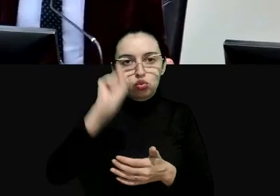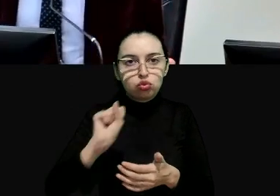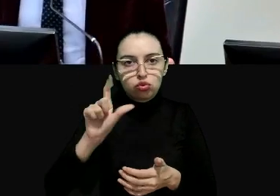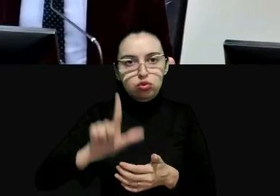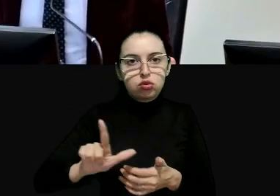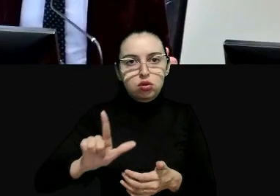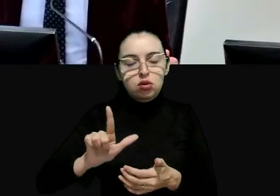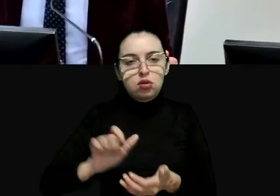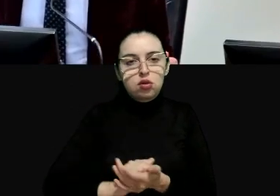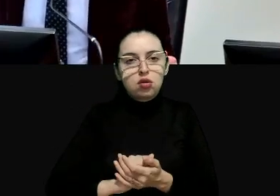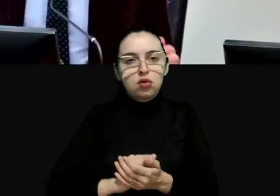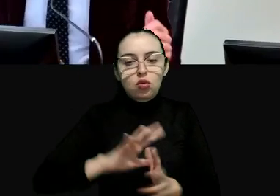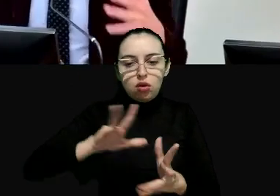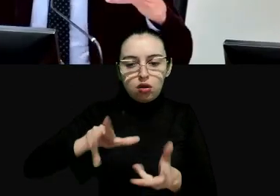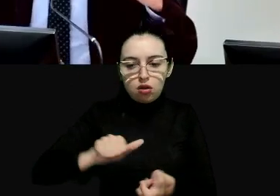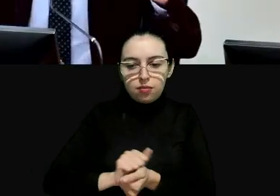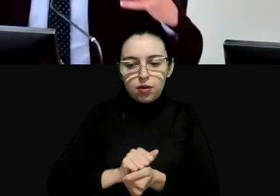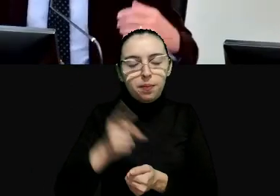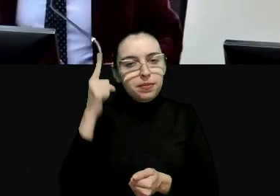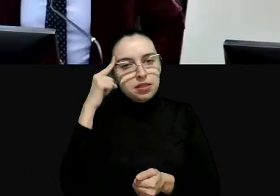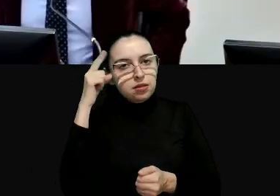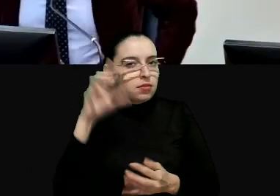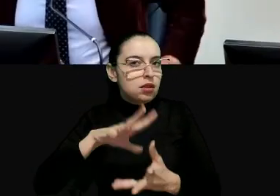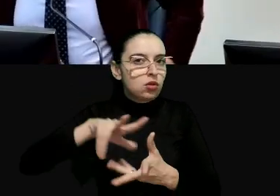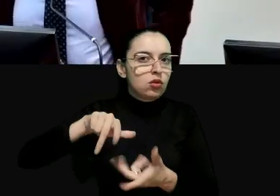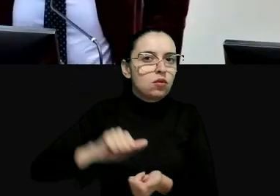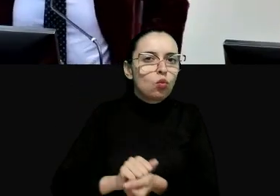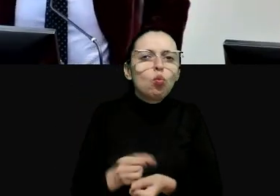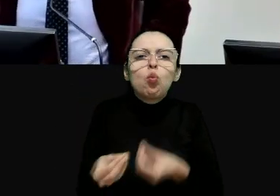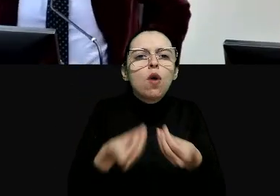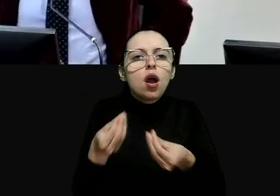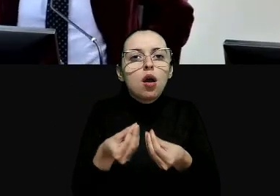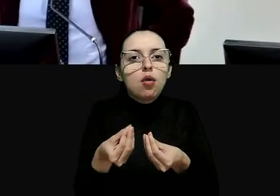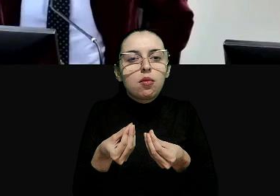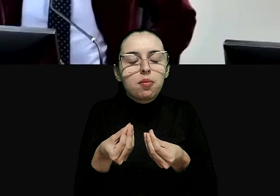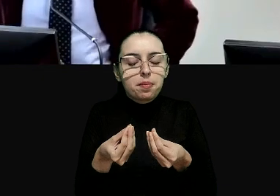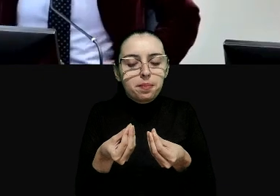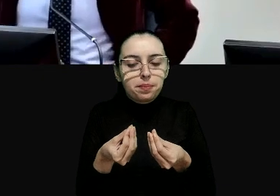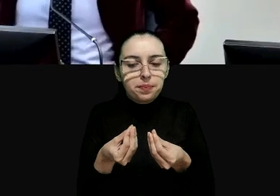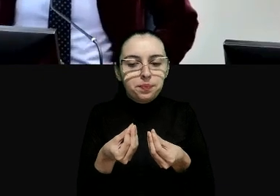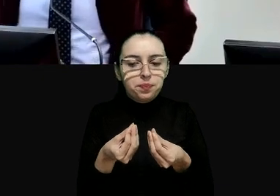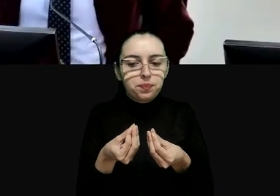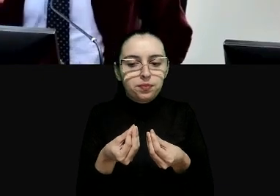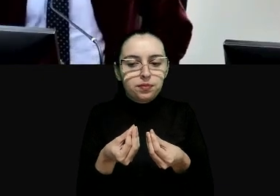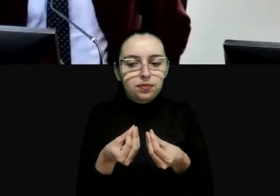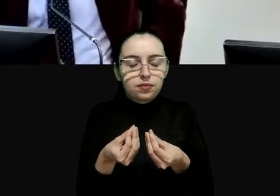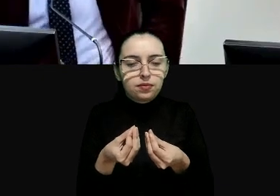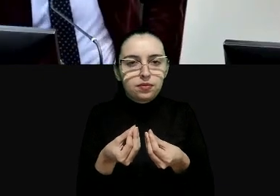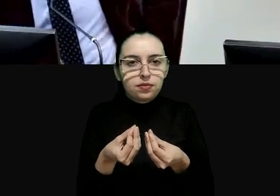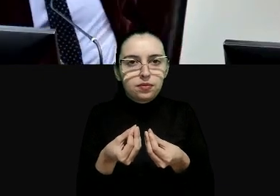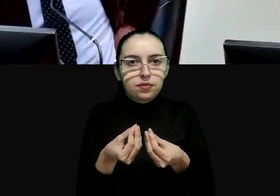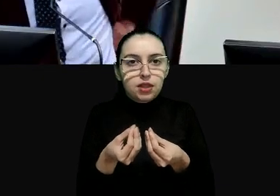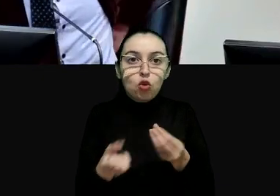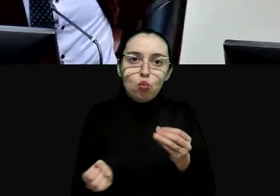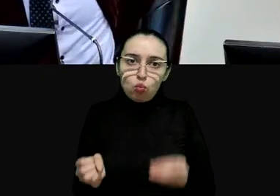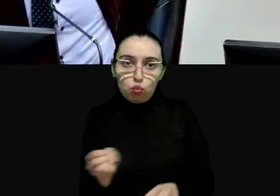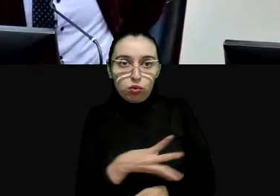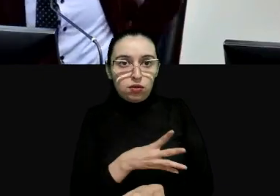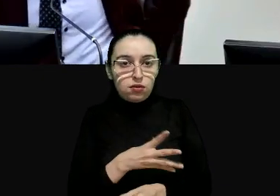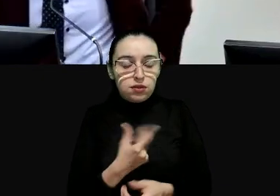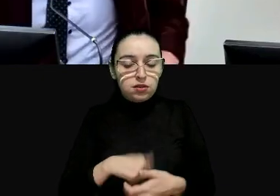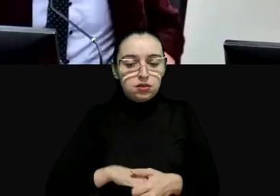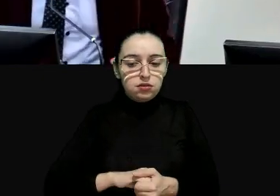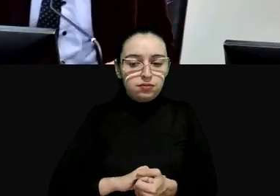pensamento jurídico global uma grande inovação qual é a inovação a inovação é